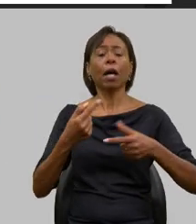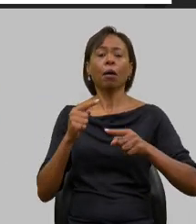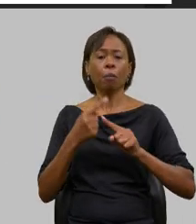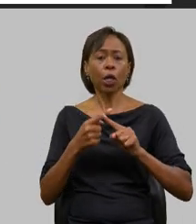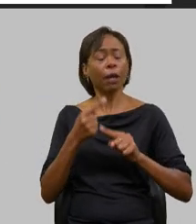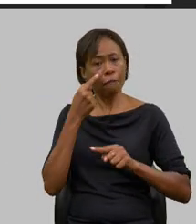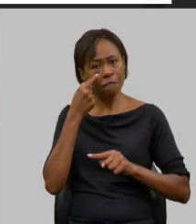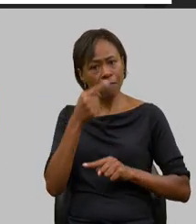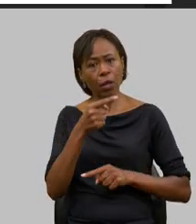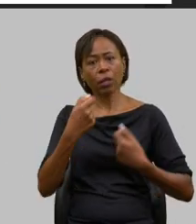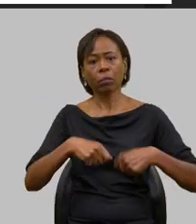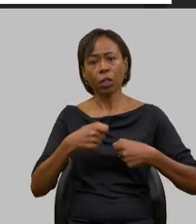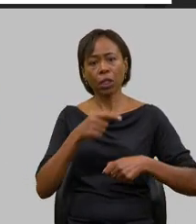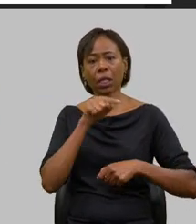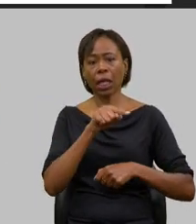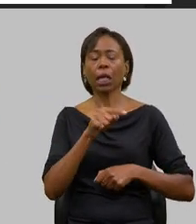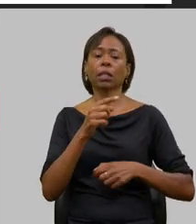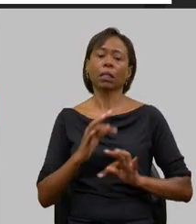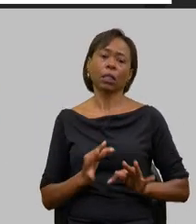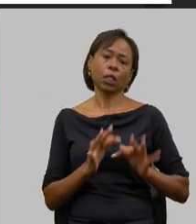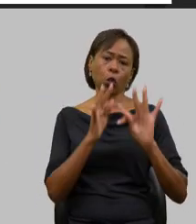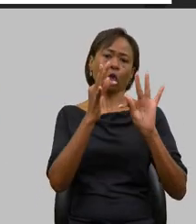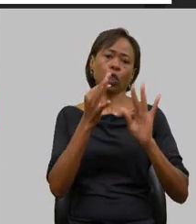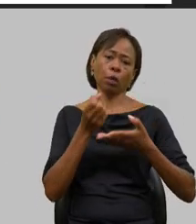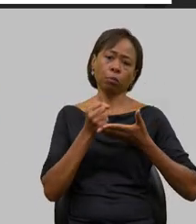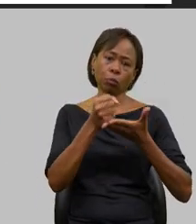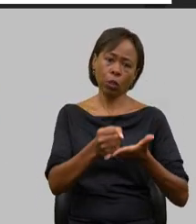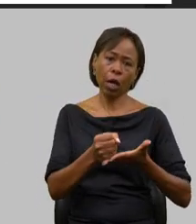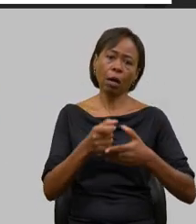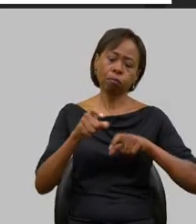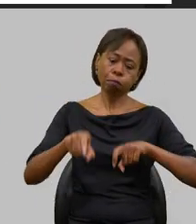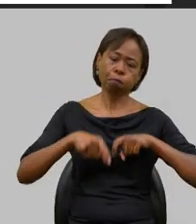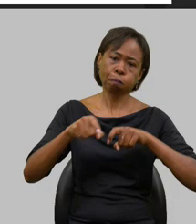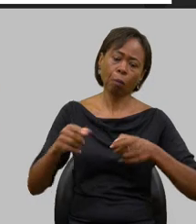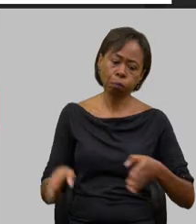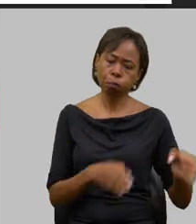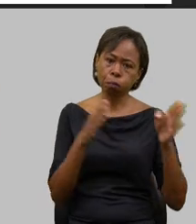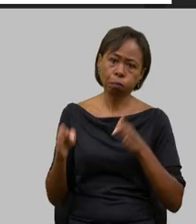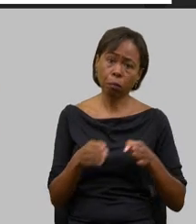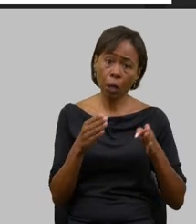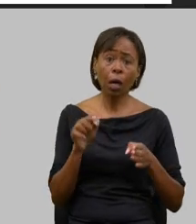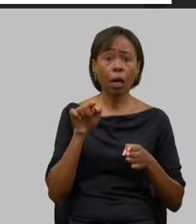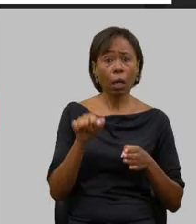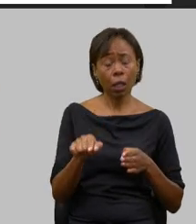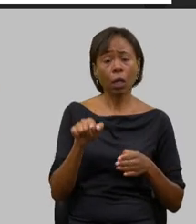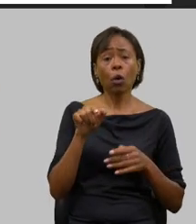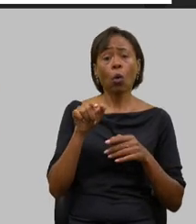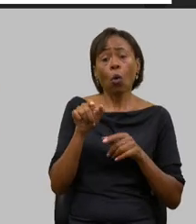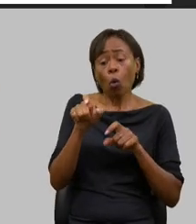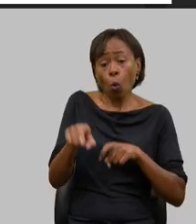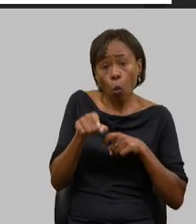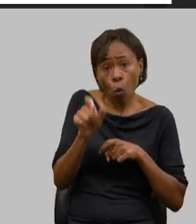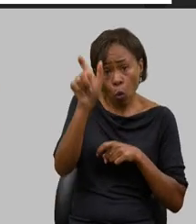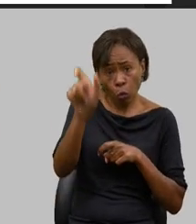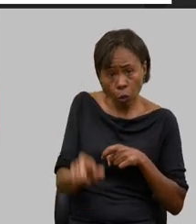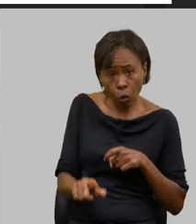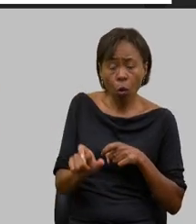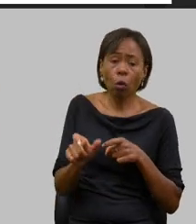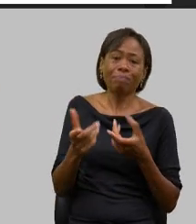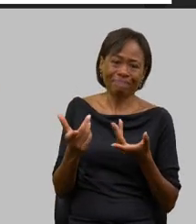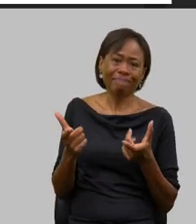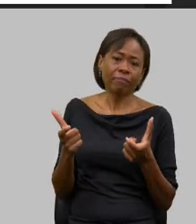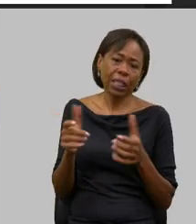dessa tecnologia para poder produzir e principalmente chegar ao pequeno produtor que é o grande desafio que nós temos